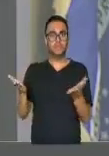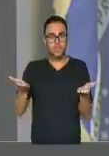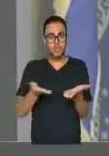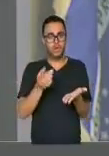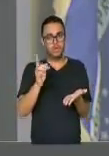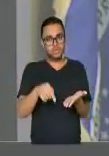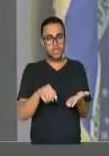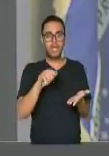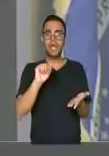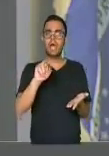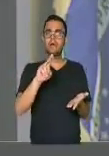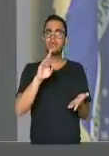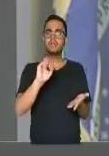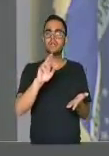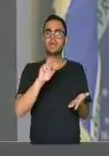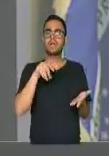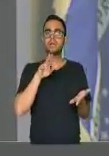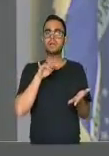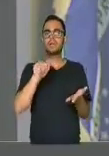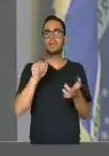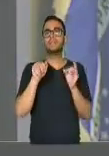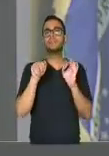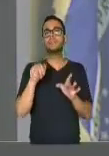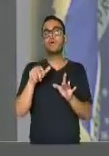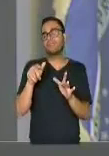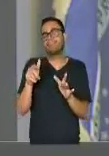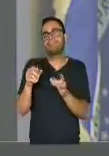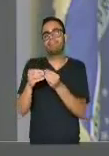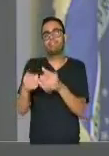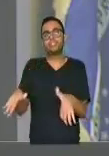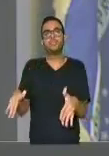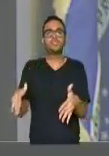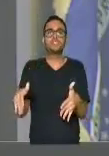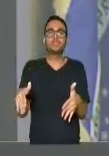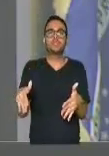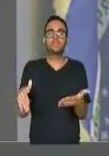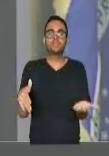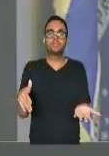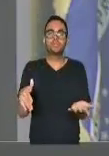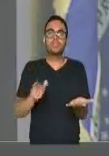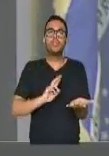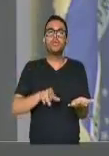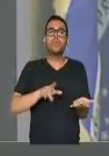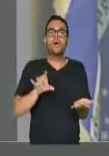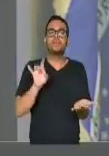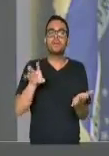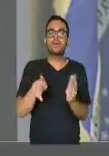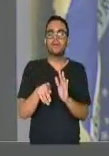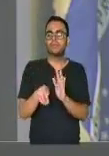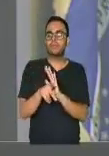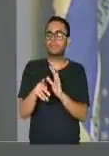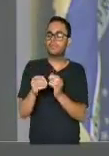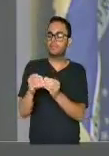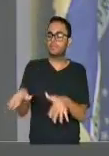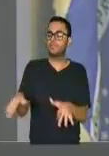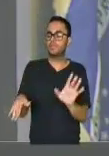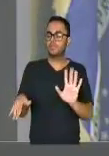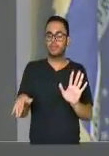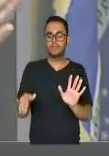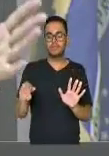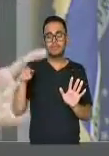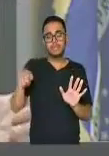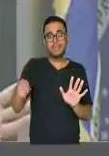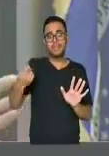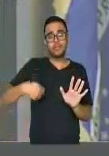autarquias que só dá prejuízo. E não é que só dá prejuízo, ela não tem